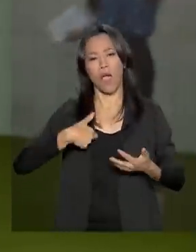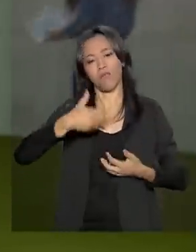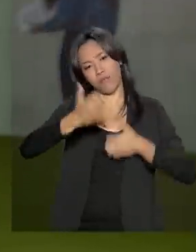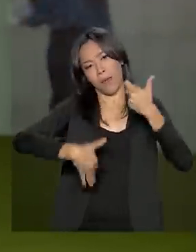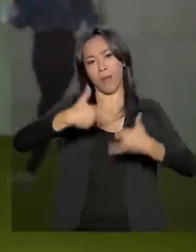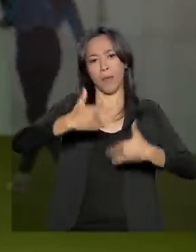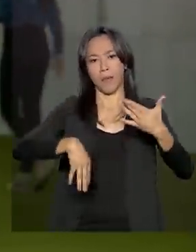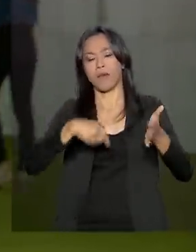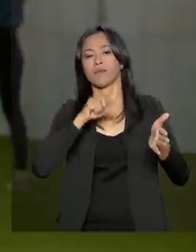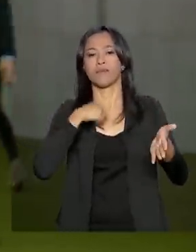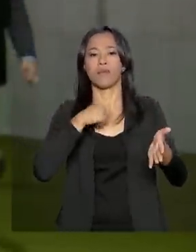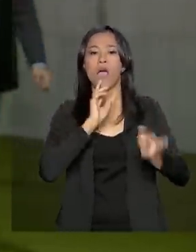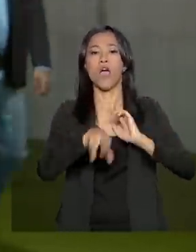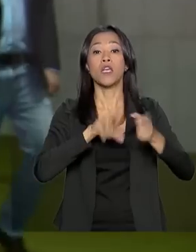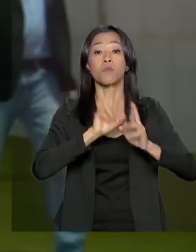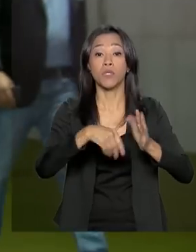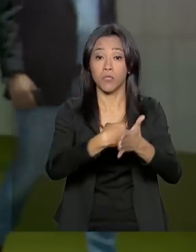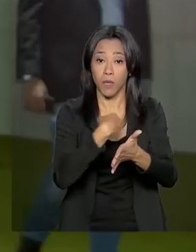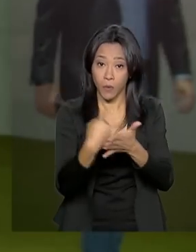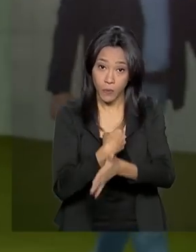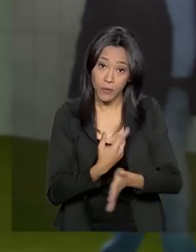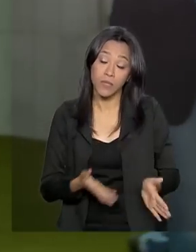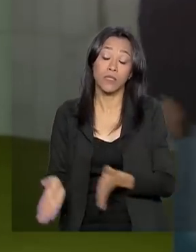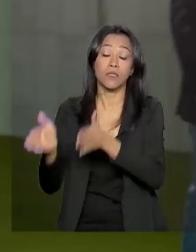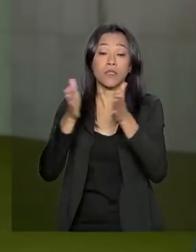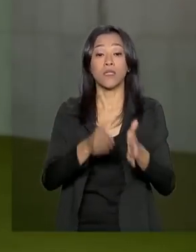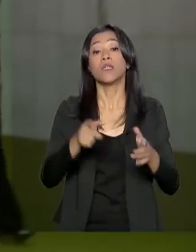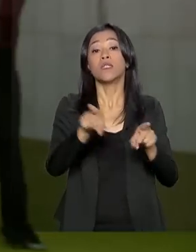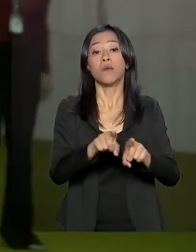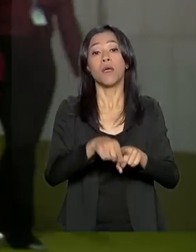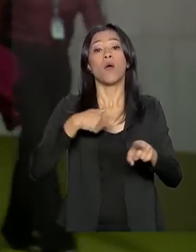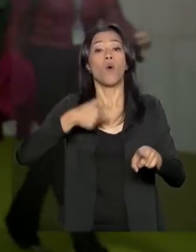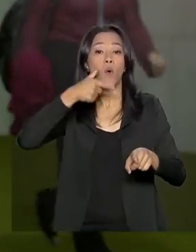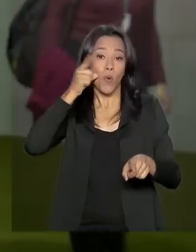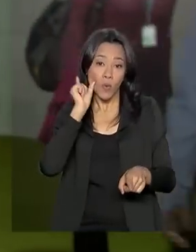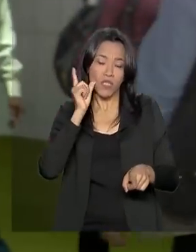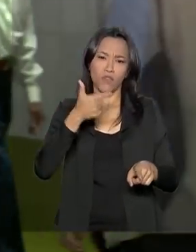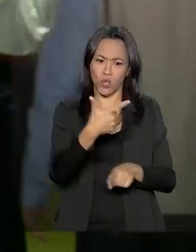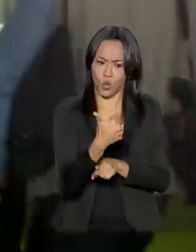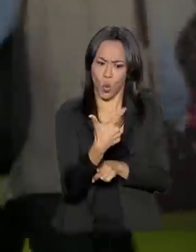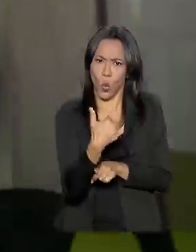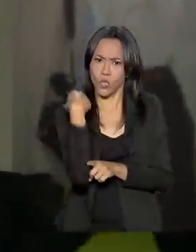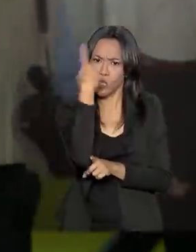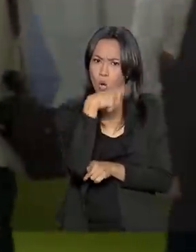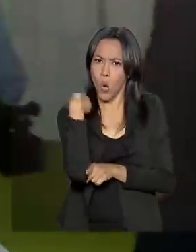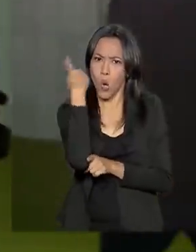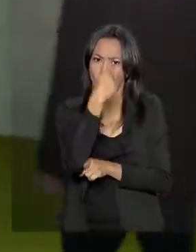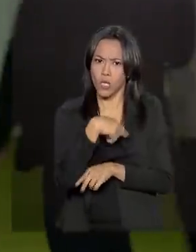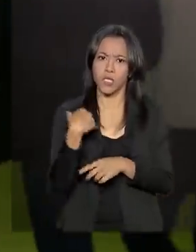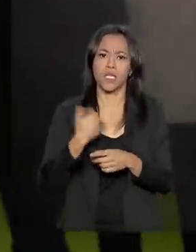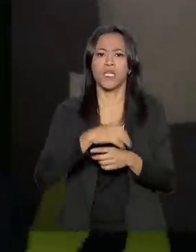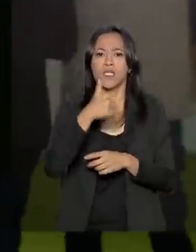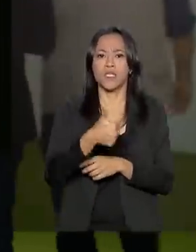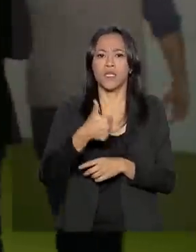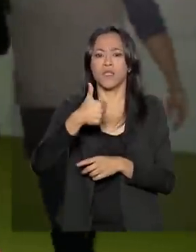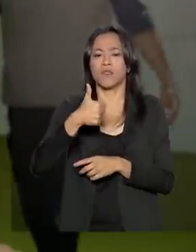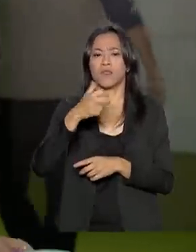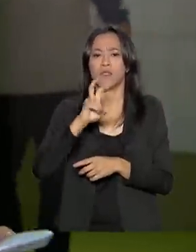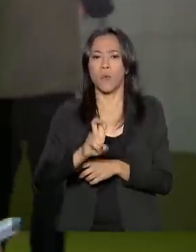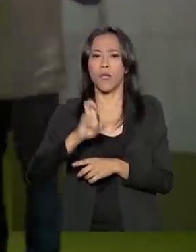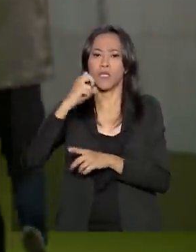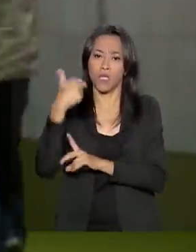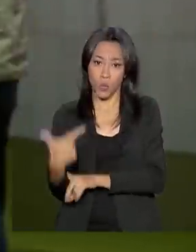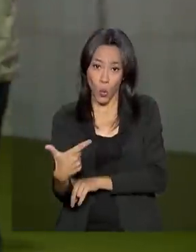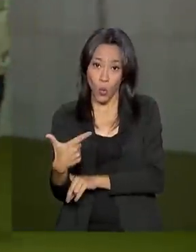o relatório da Previdência do deputado Samuel Moreira. Ontem foram mais de 12 horas de discussão. Dos 152 deputados